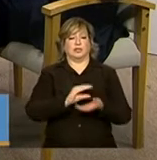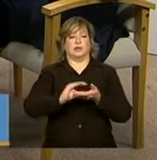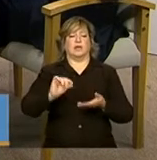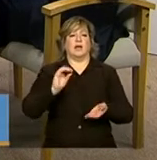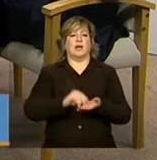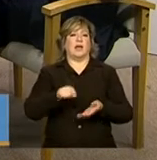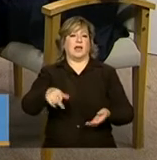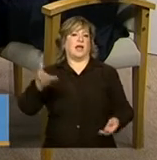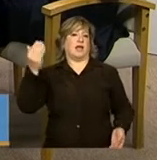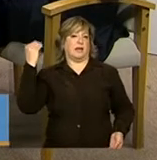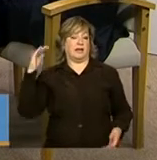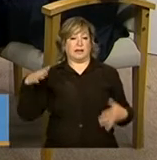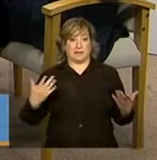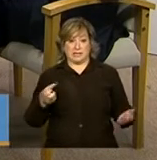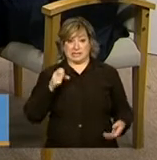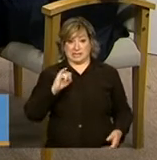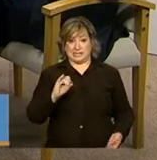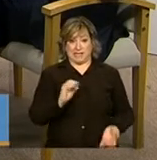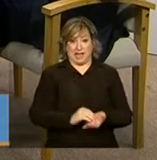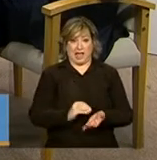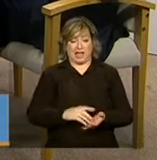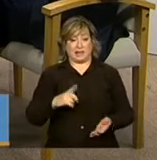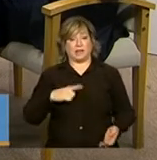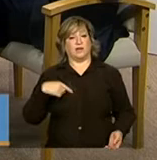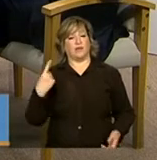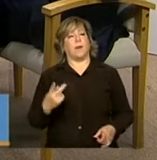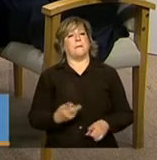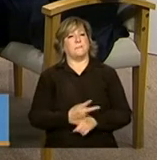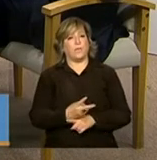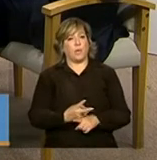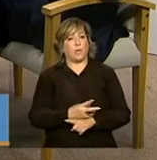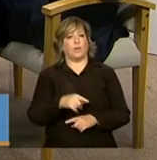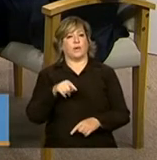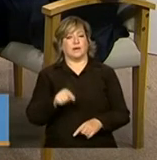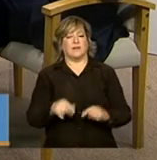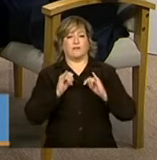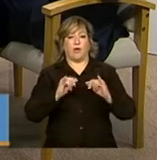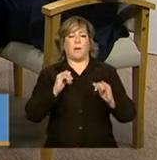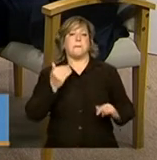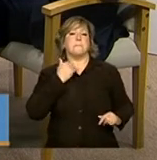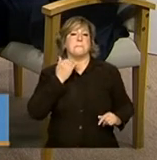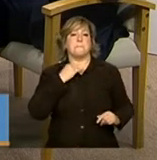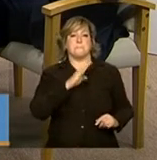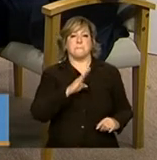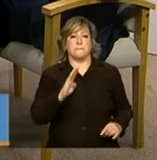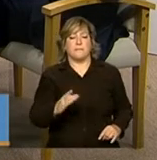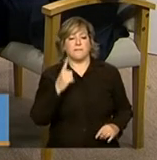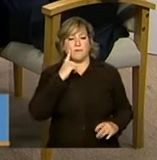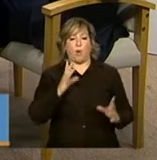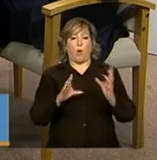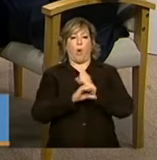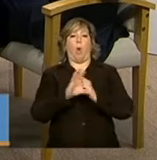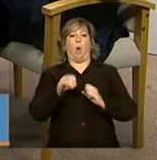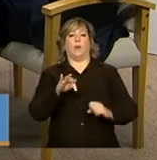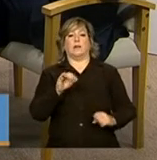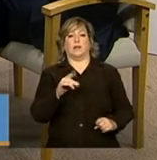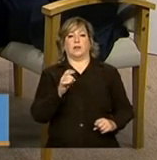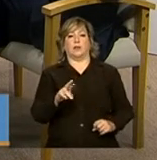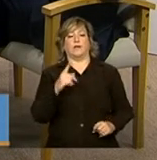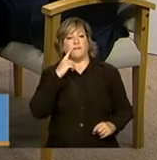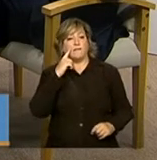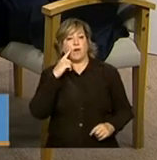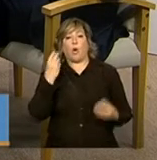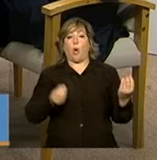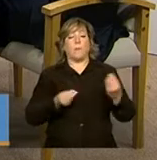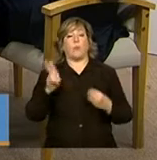Então, se ainda existe, busquem essa informação junto ao Banco do Brasil, ao contador, e reprogramem a utilização desses